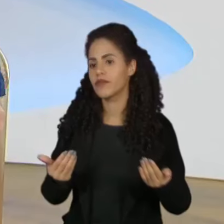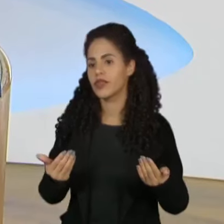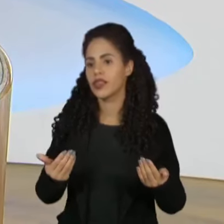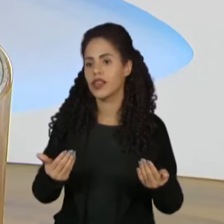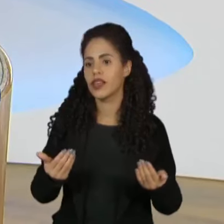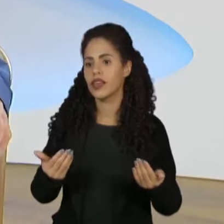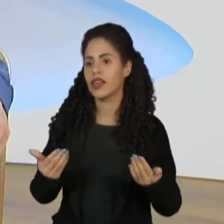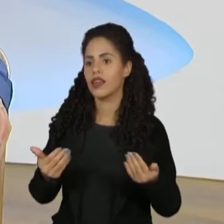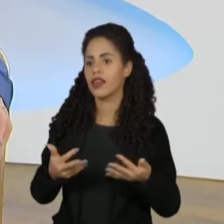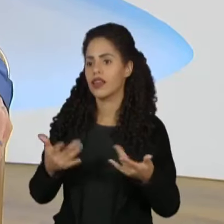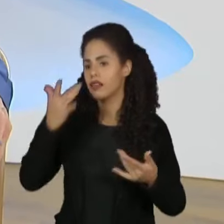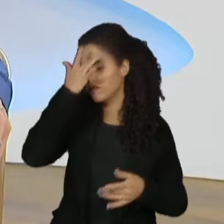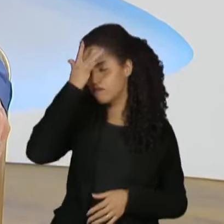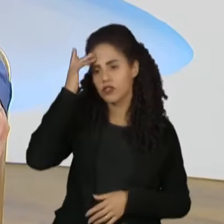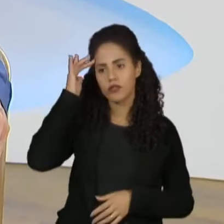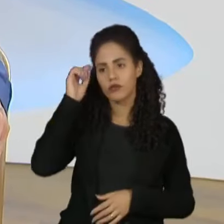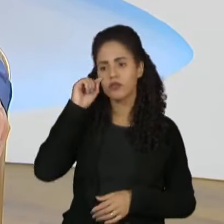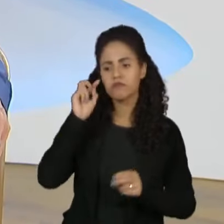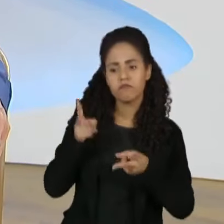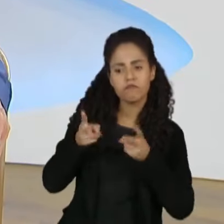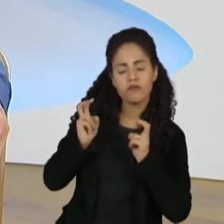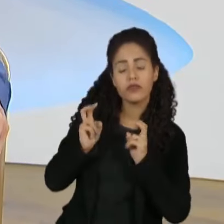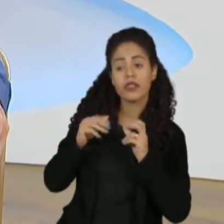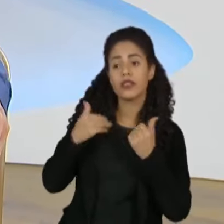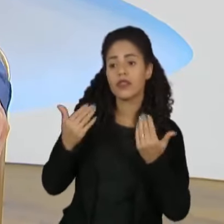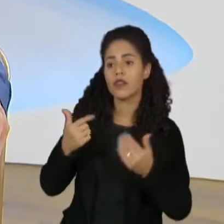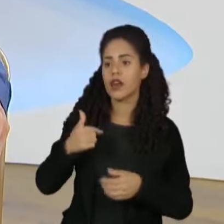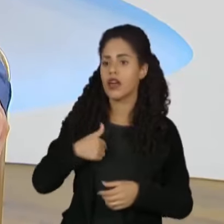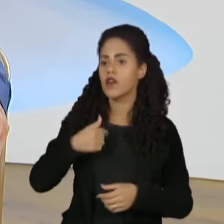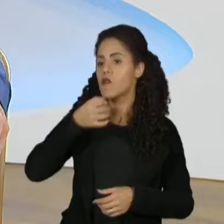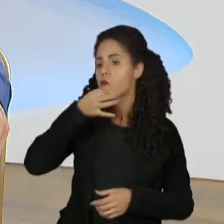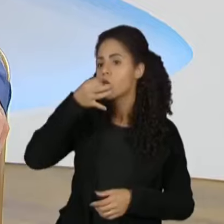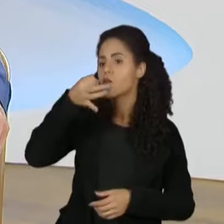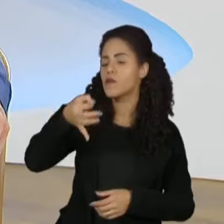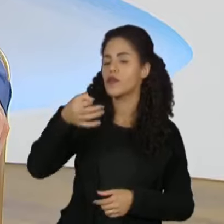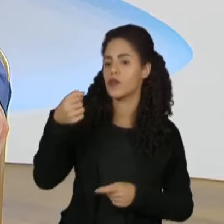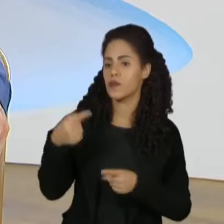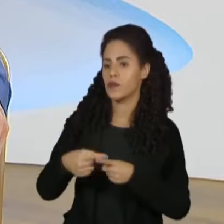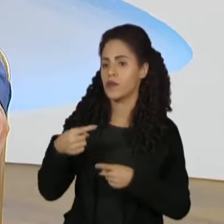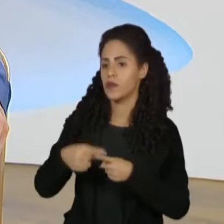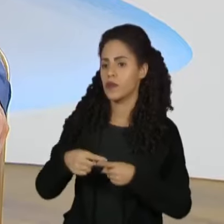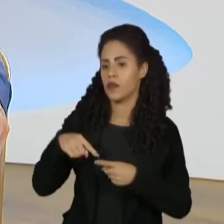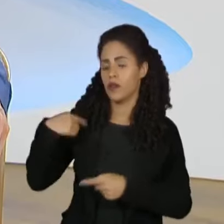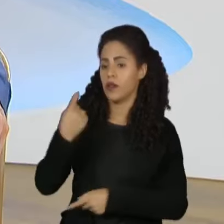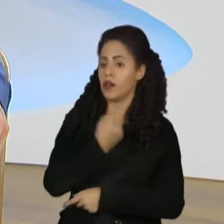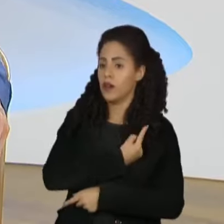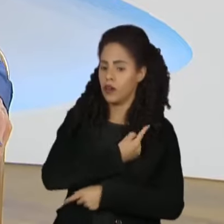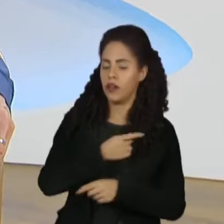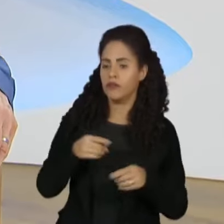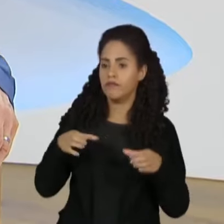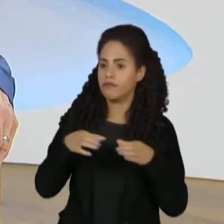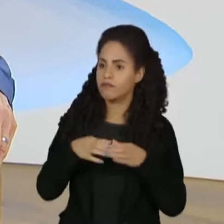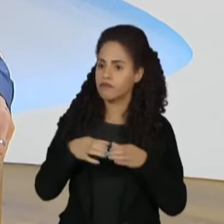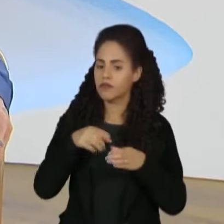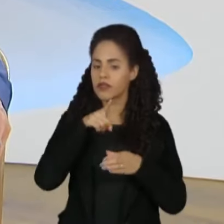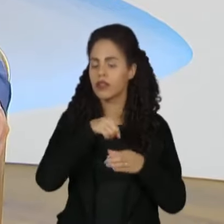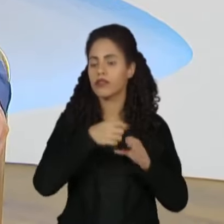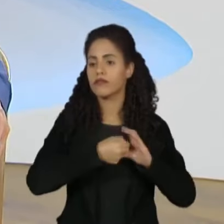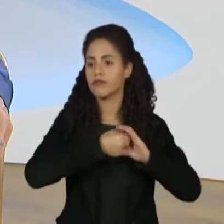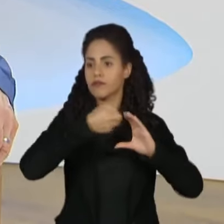que é o que as pessoas veem. Então, eu fiz esse comentário justamente porque nós temos uma caracterização